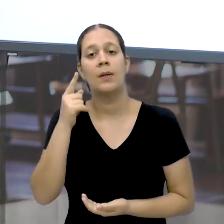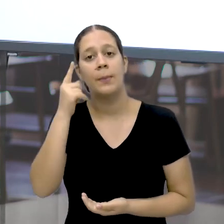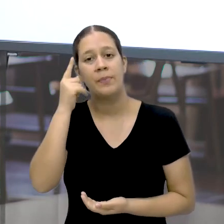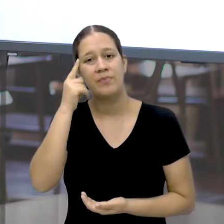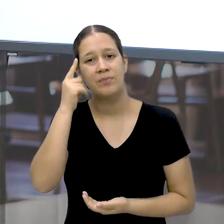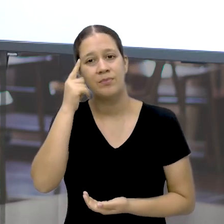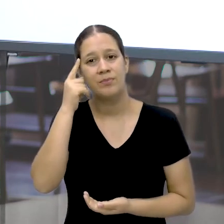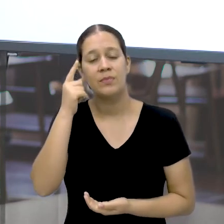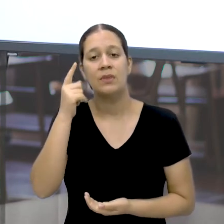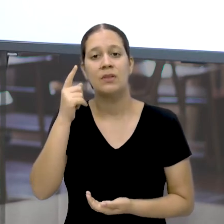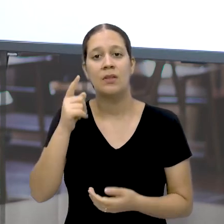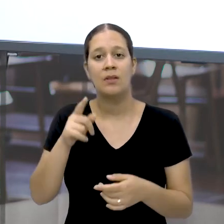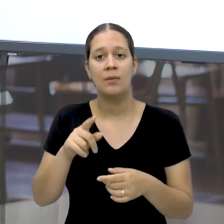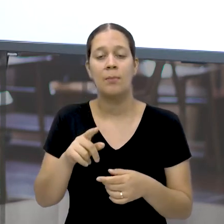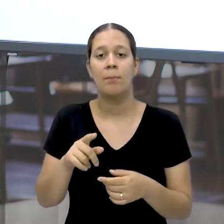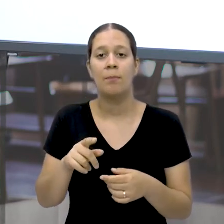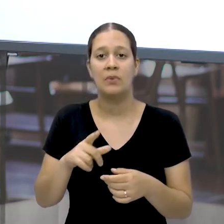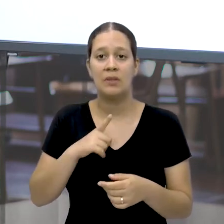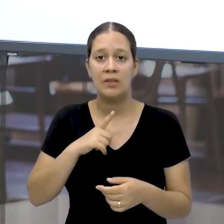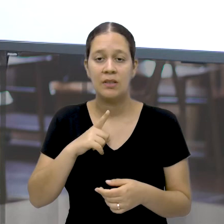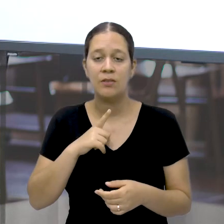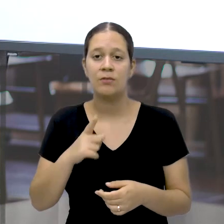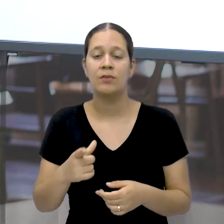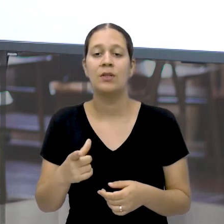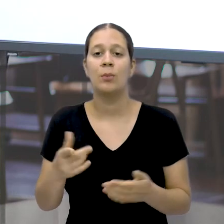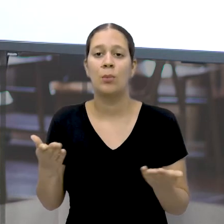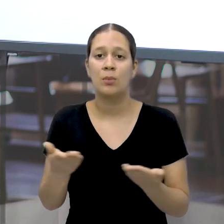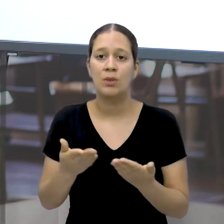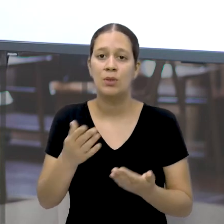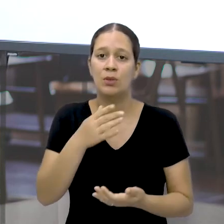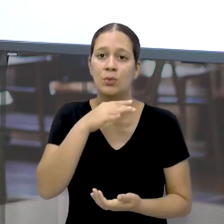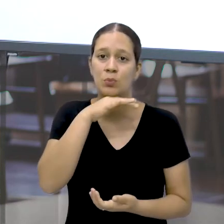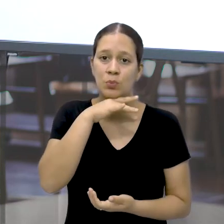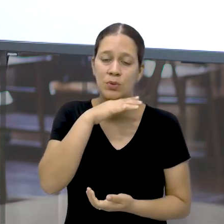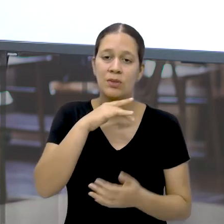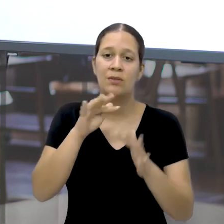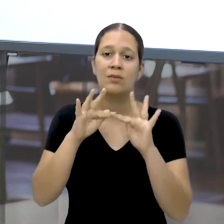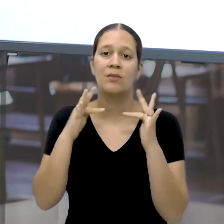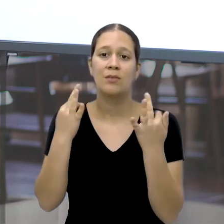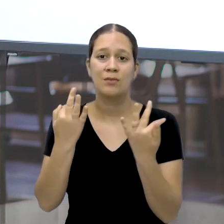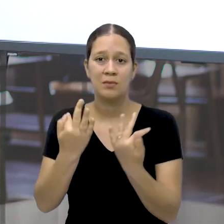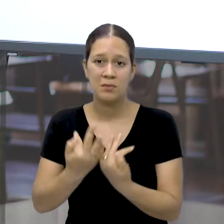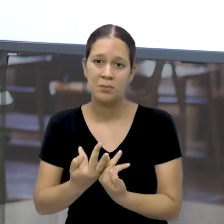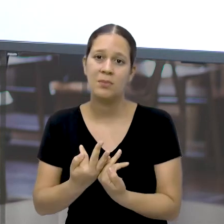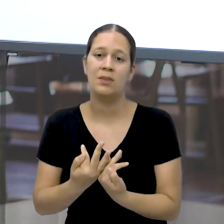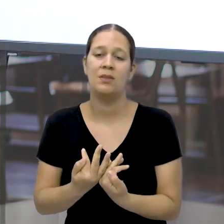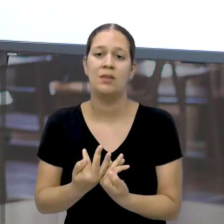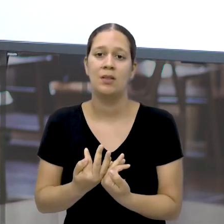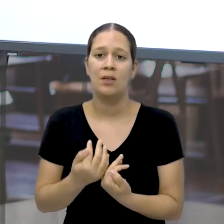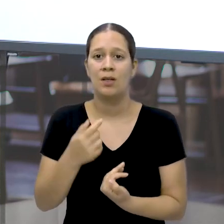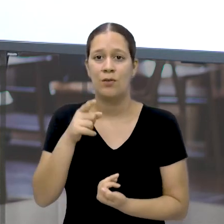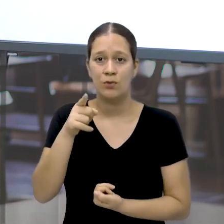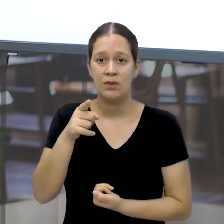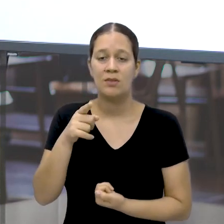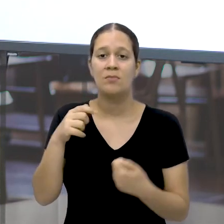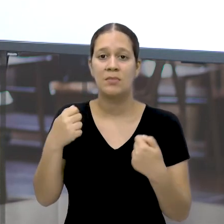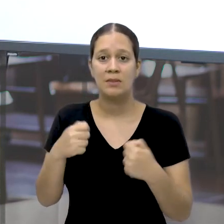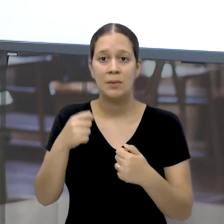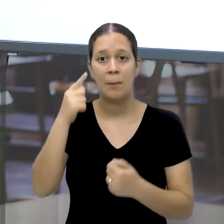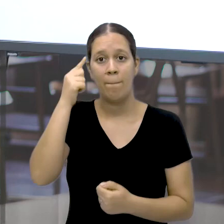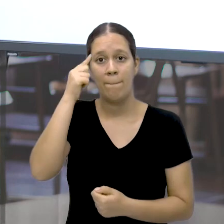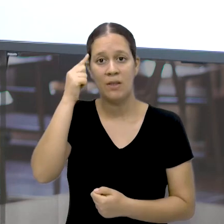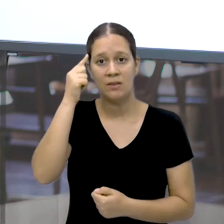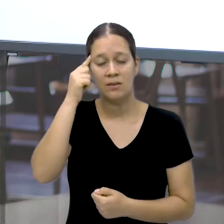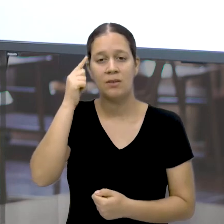E a ruim Para entender Que agora Não era o momento E você? Será que você Já falou Para pensar Nisso também?